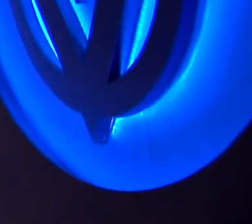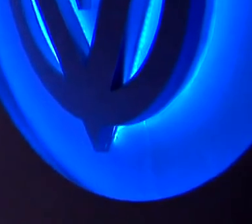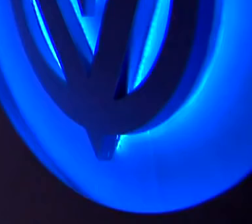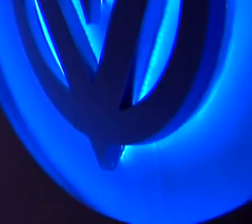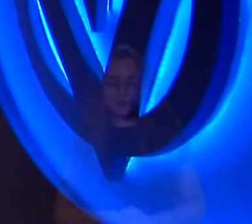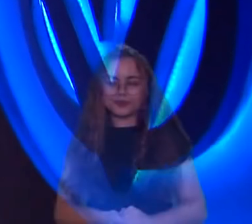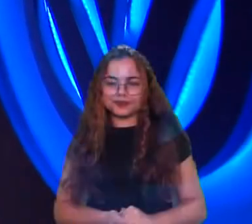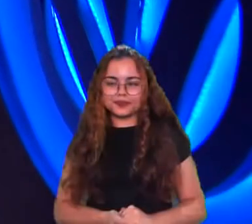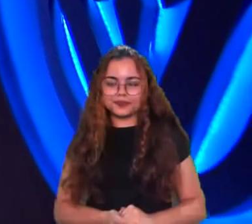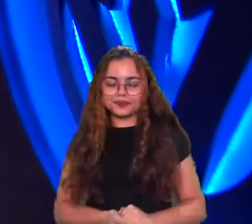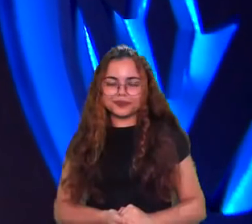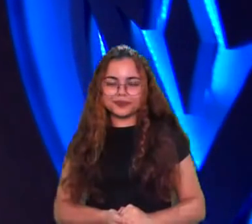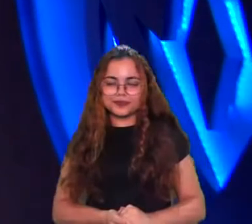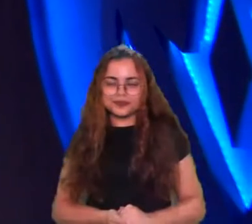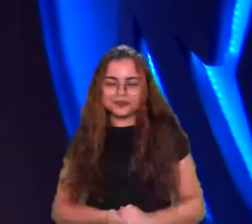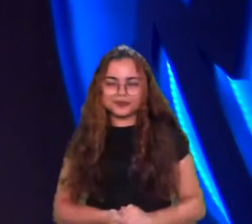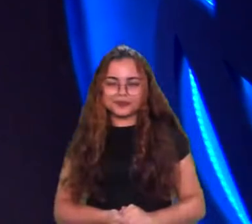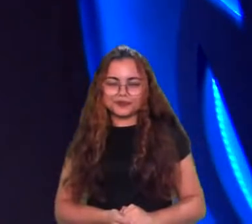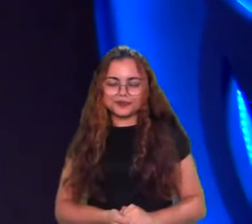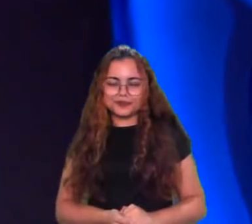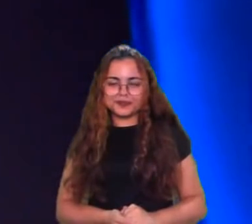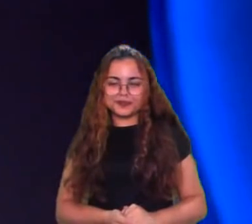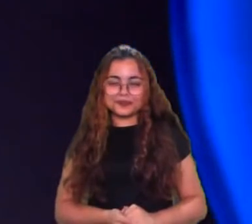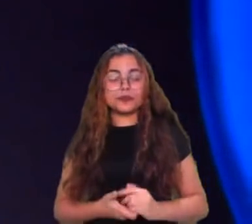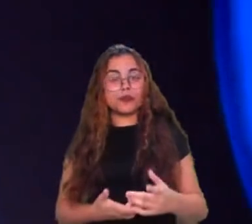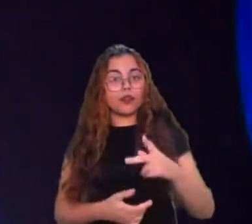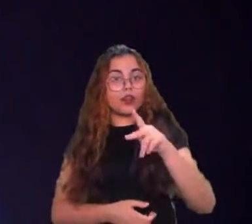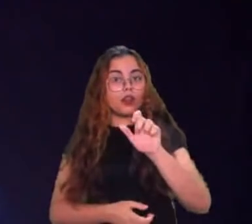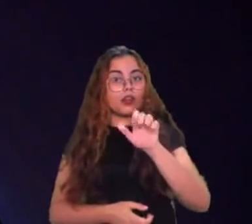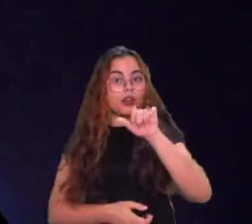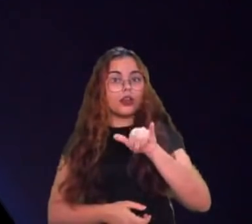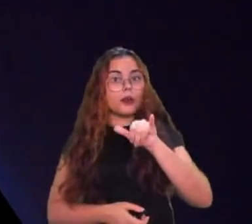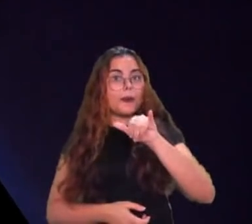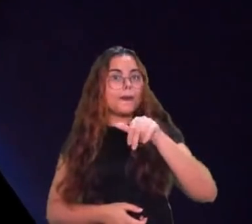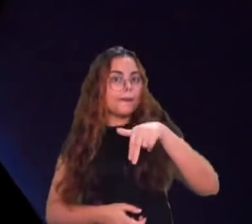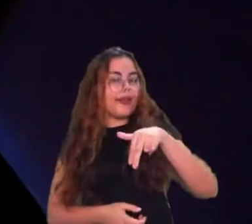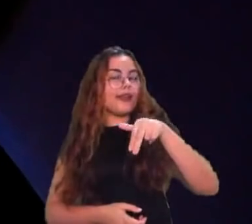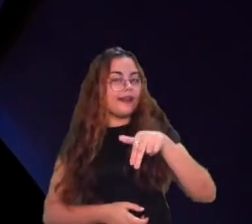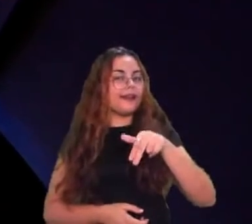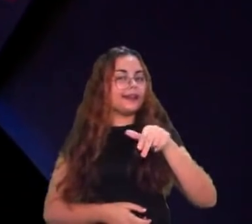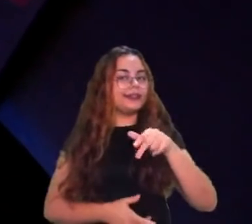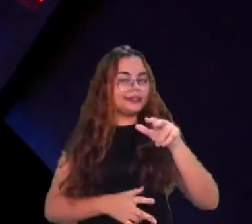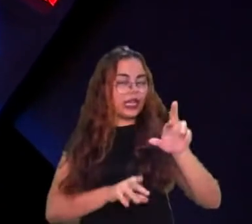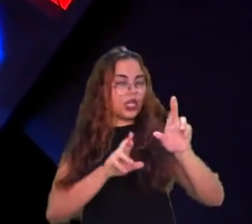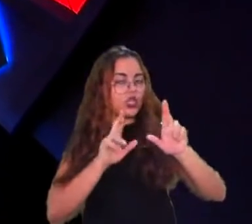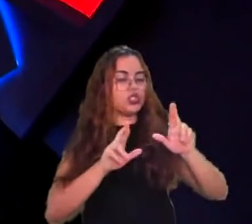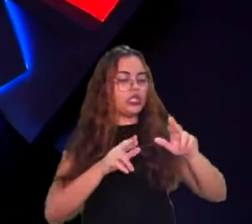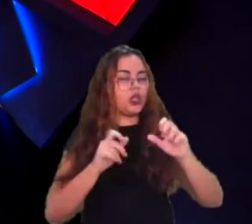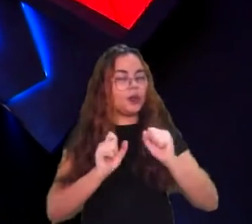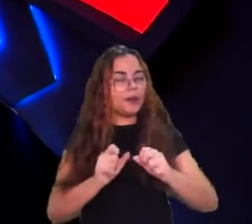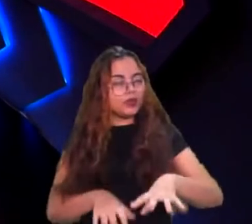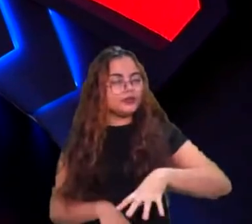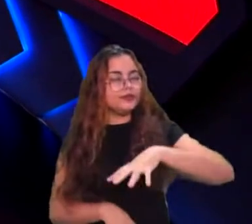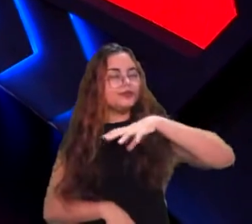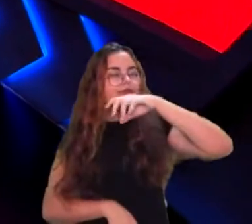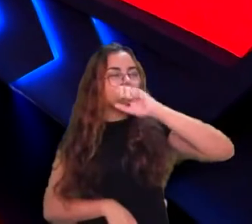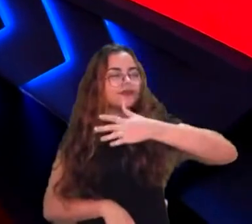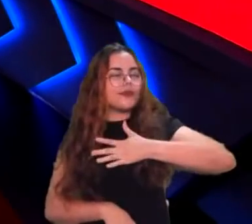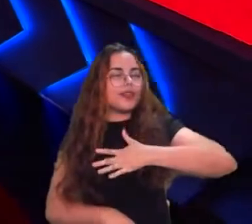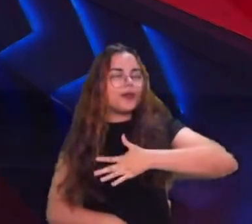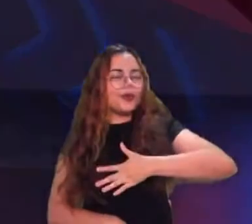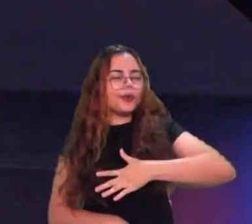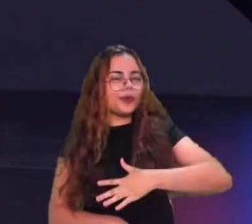E o Penzete pode ter um momentinho de tranquilidade, finalmente na semana, vamos começando aqui agora